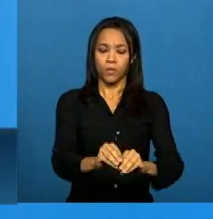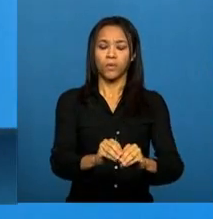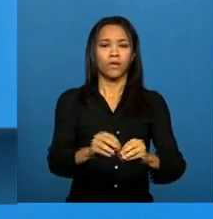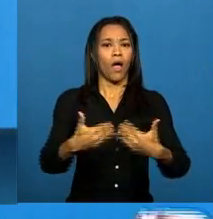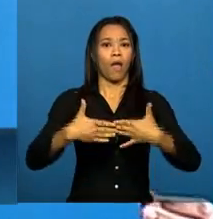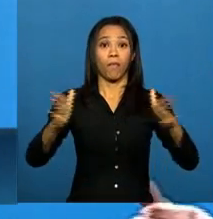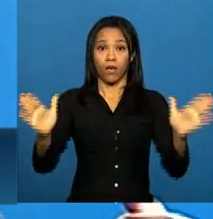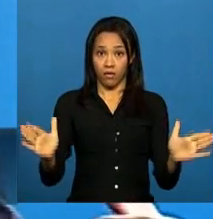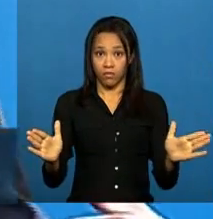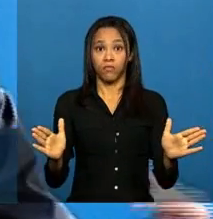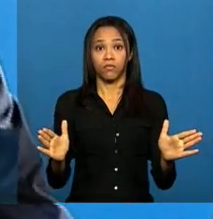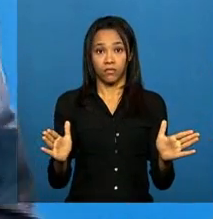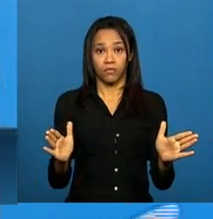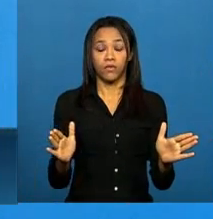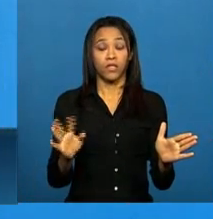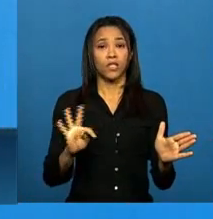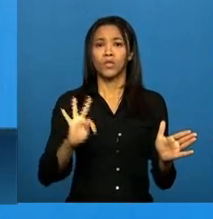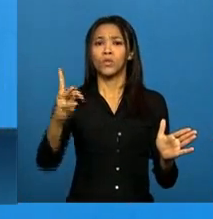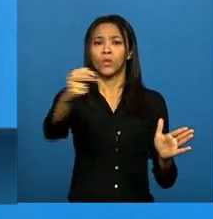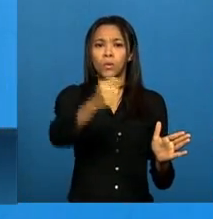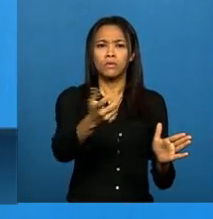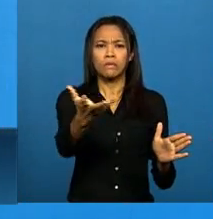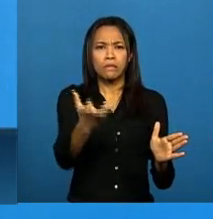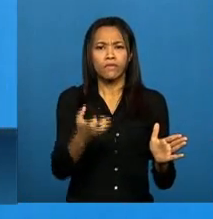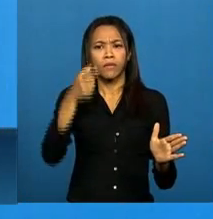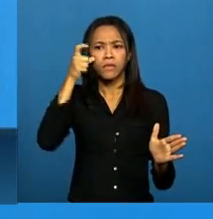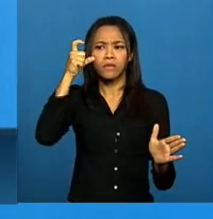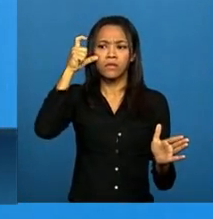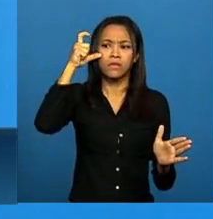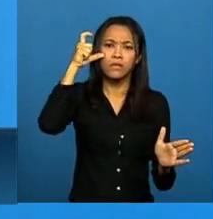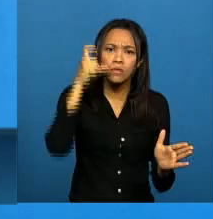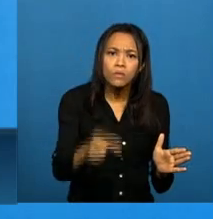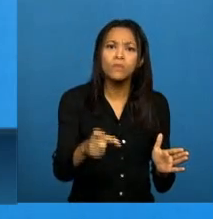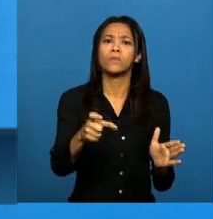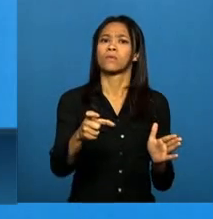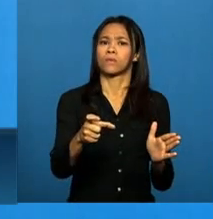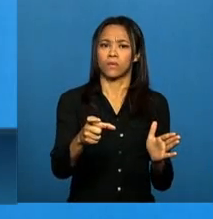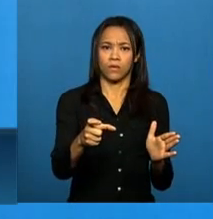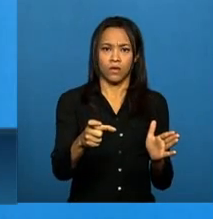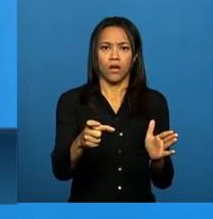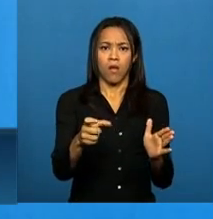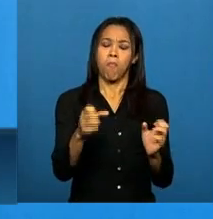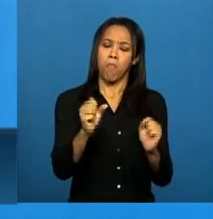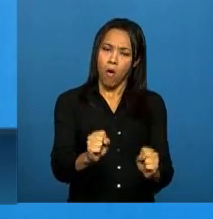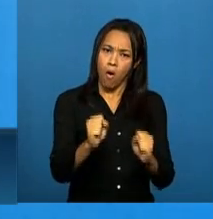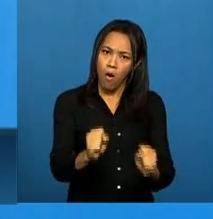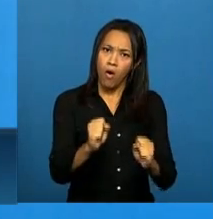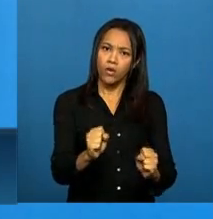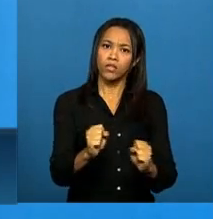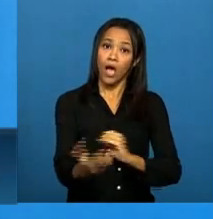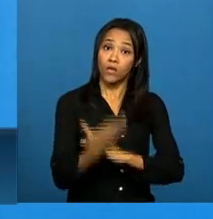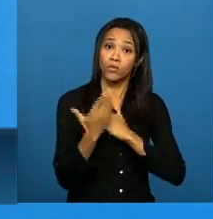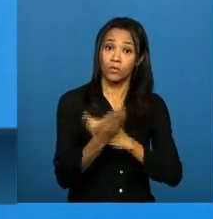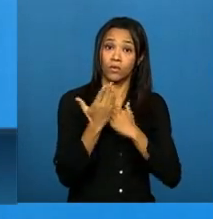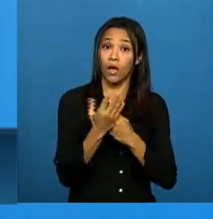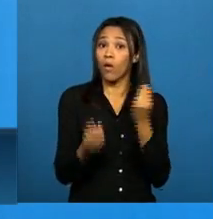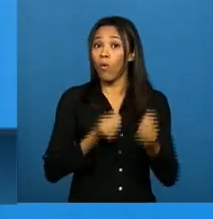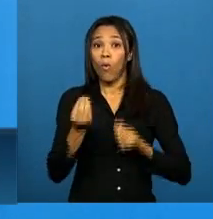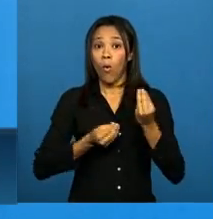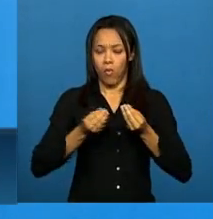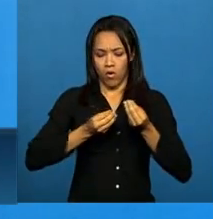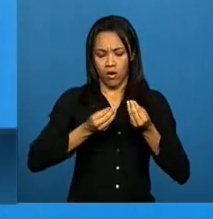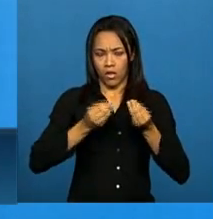abertos, todos que tiverem interesse nos proponham formas de sistematizar esse debate.